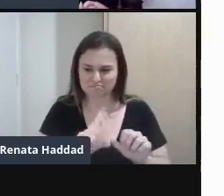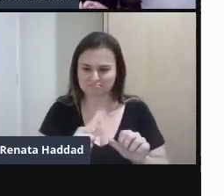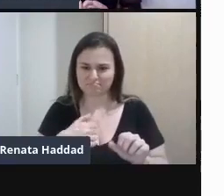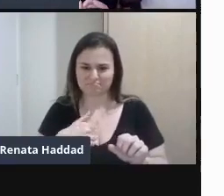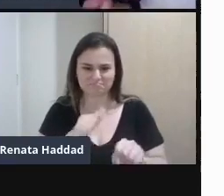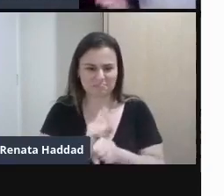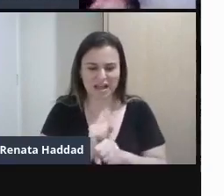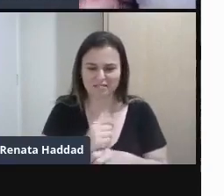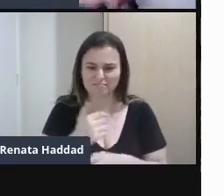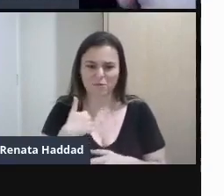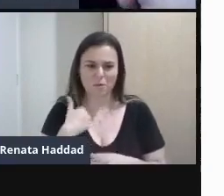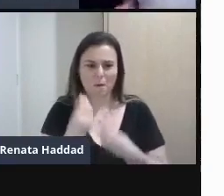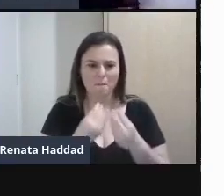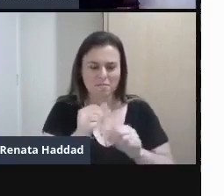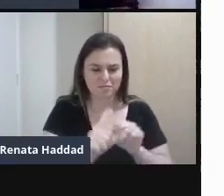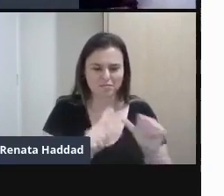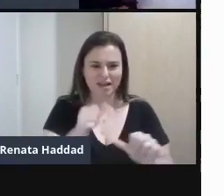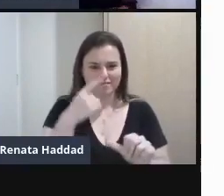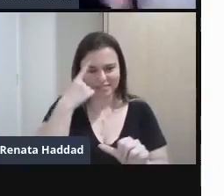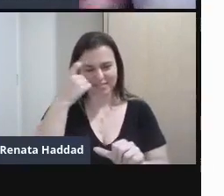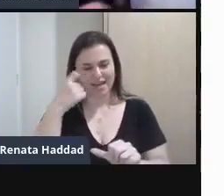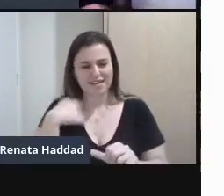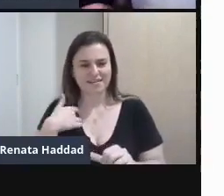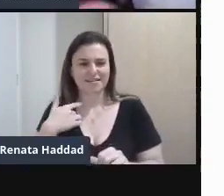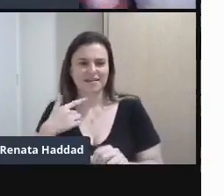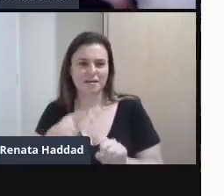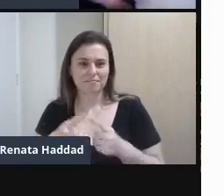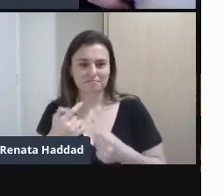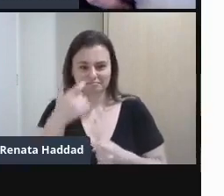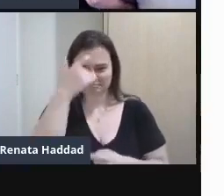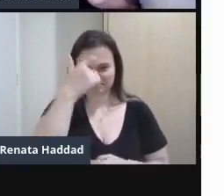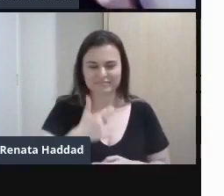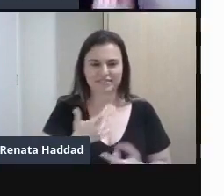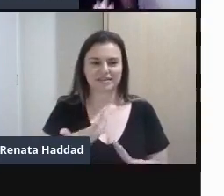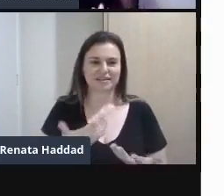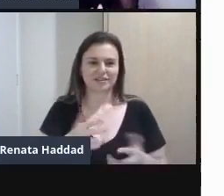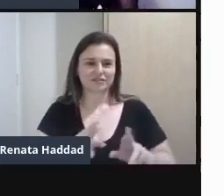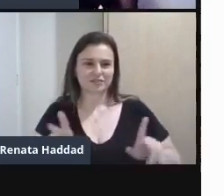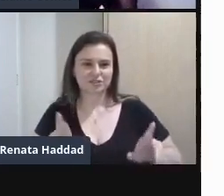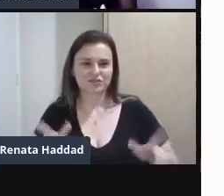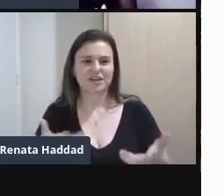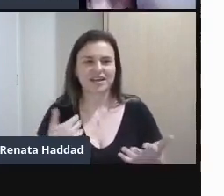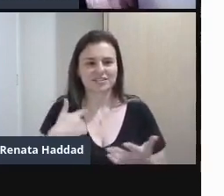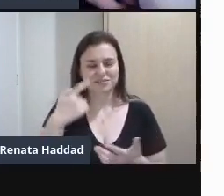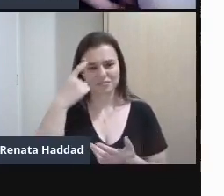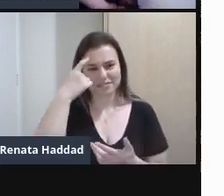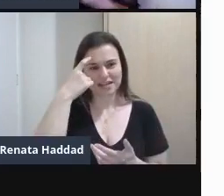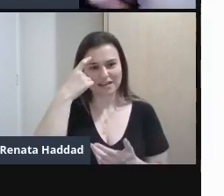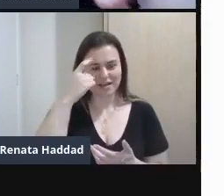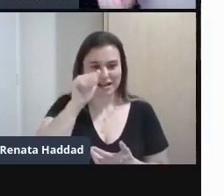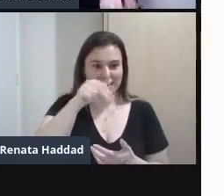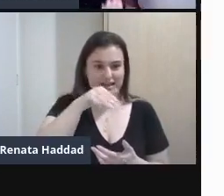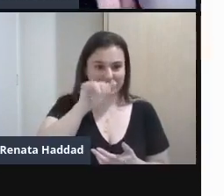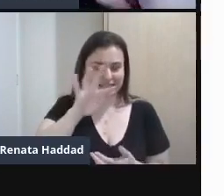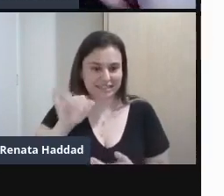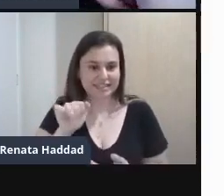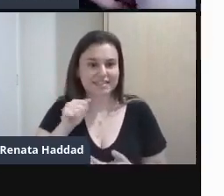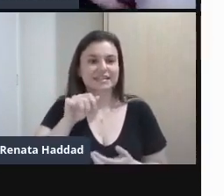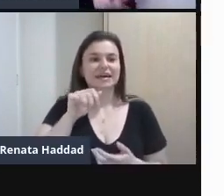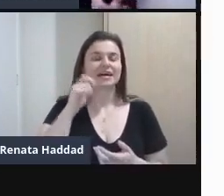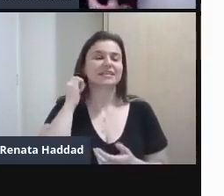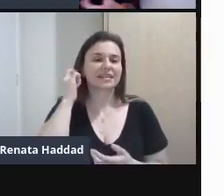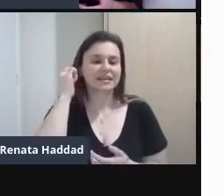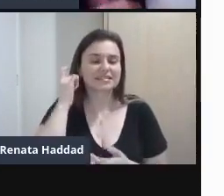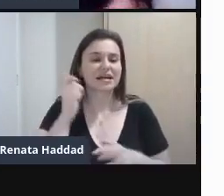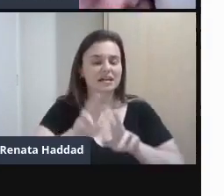sua autoestima Lembra que eu falei De personalidades Diferentes Anitta E Tarsila Da Amaral Diferentes Personalidades Diferentes